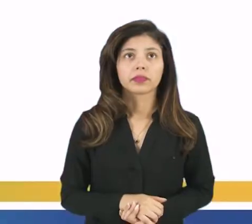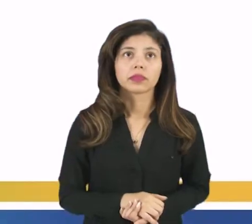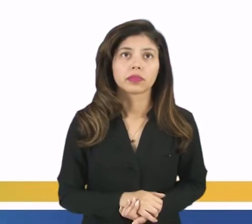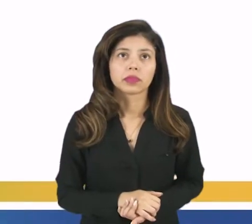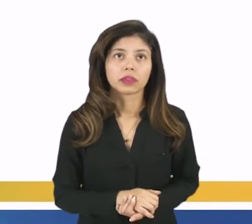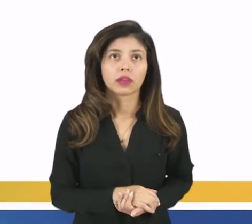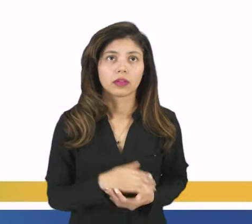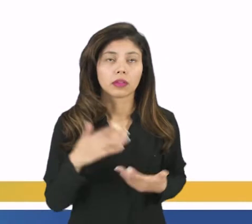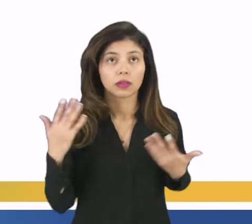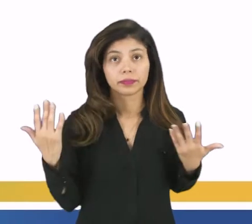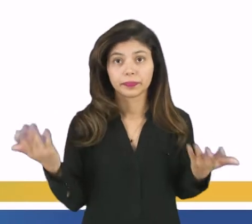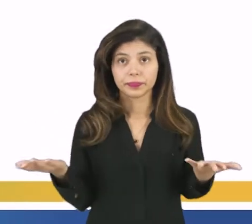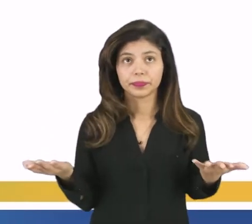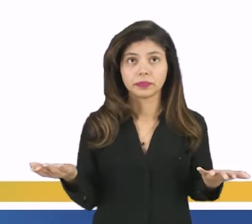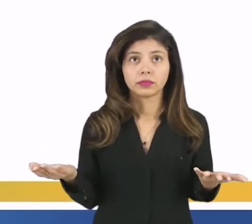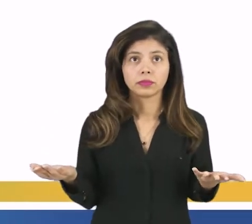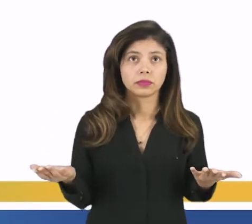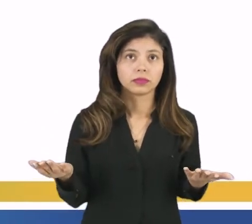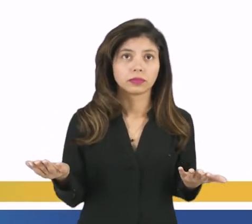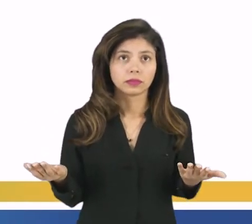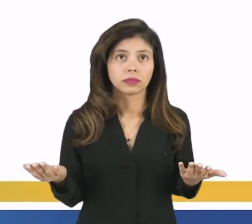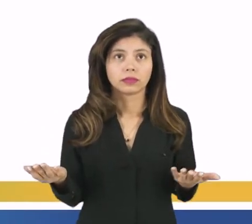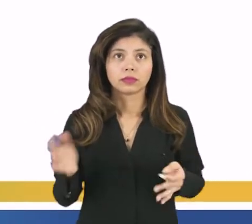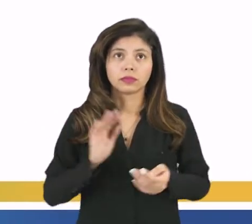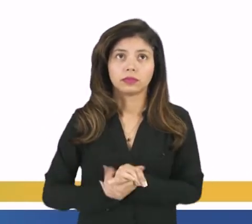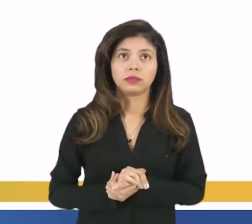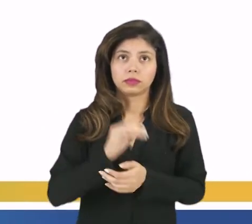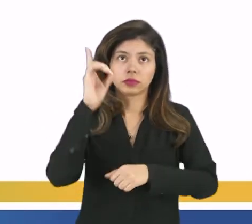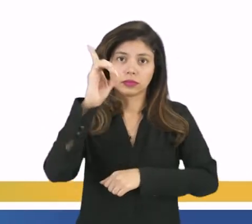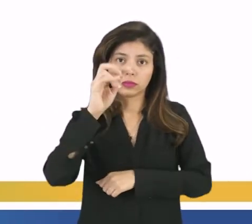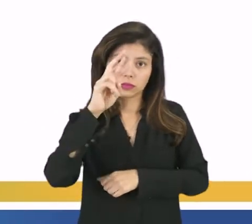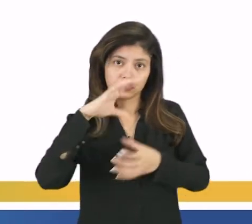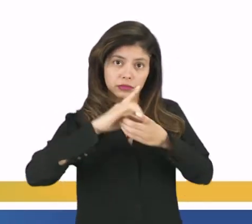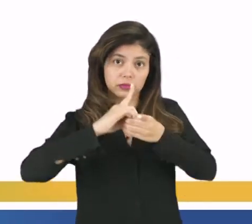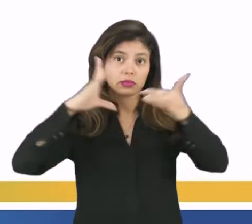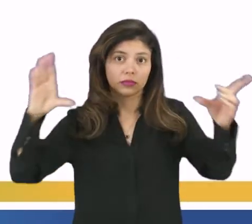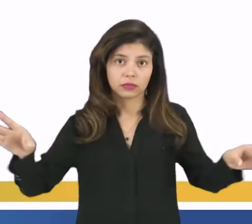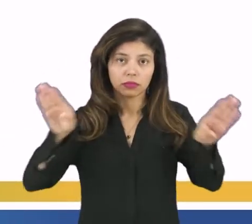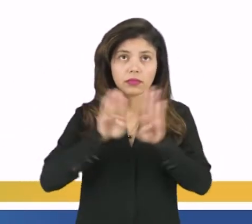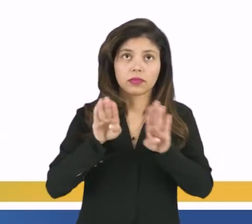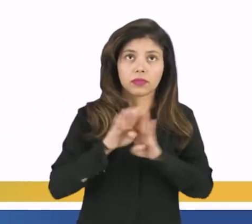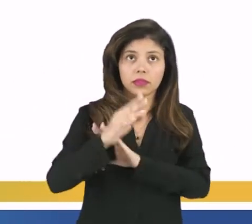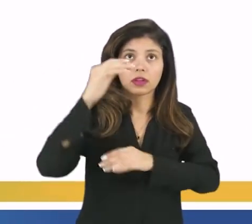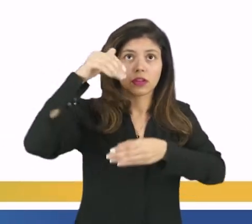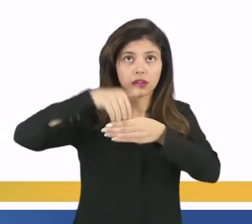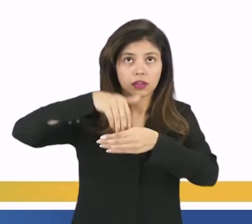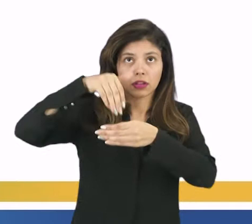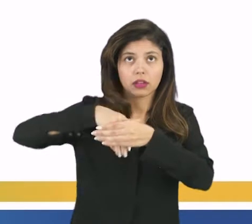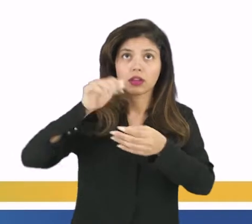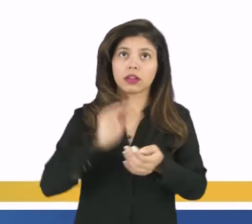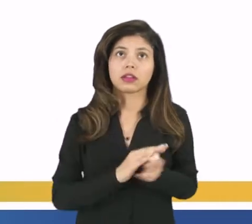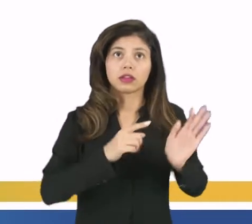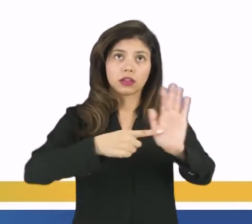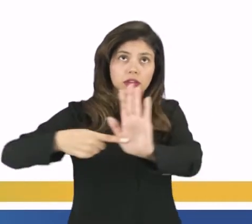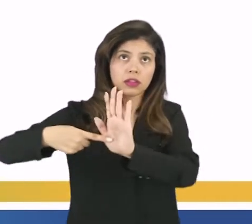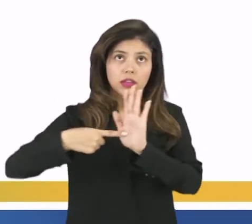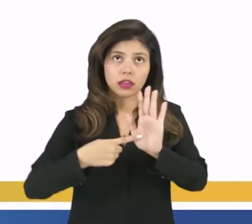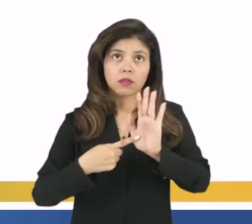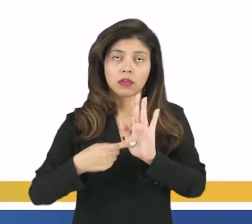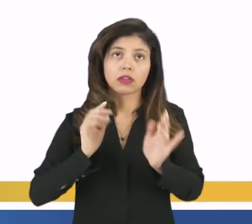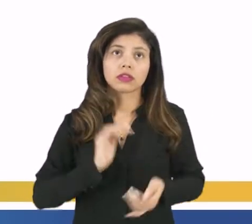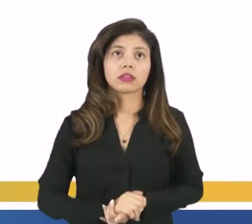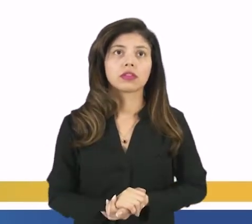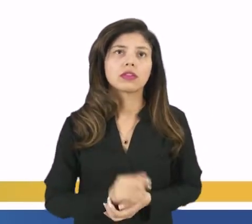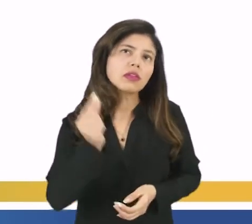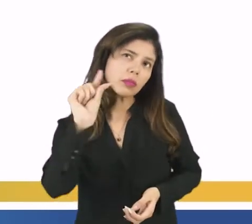Então, pessoal, o instrumento de democracia direta, ou seja, o prebicito, é um referendo que se distingue